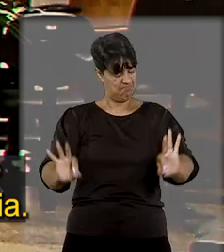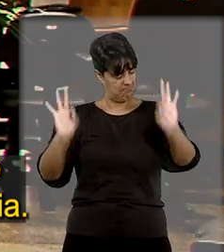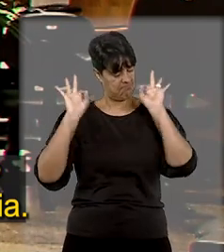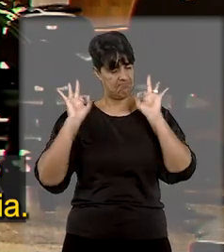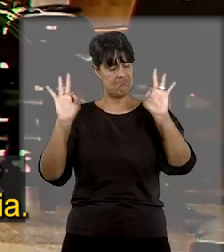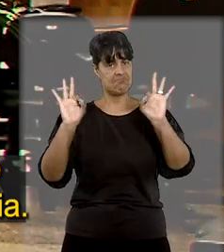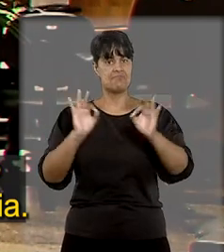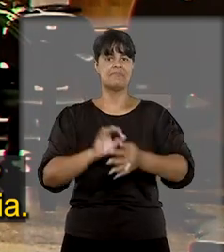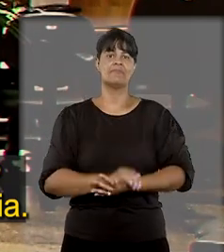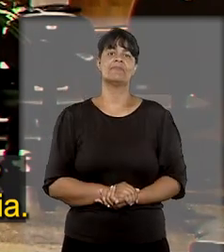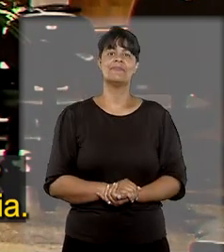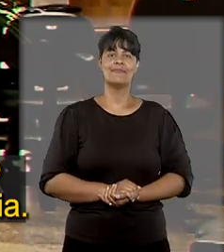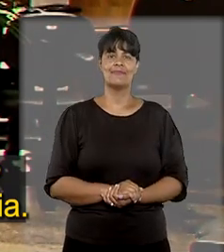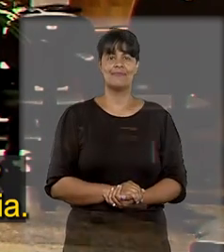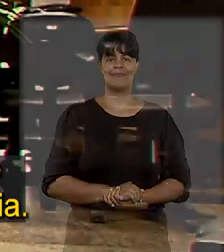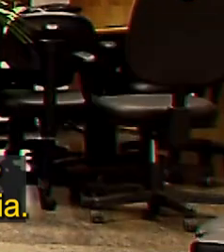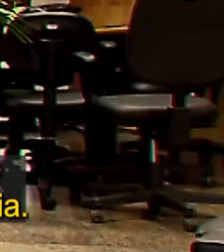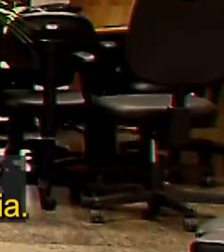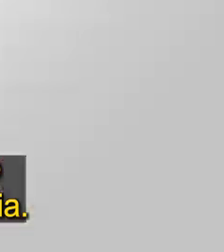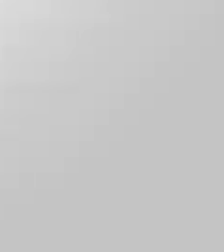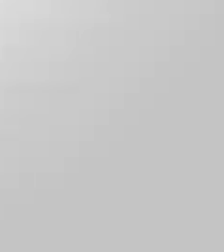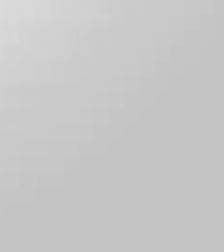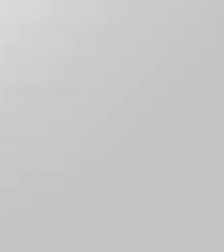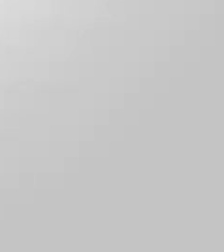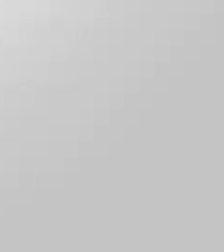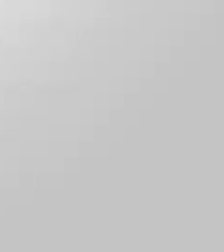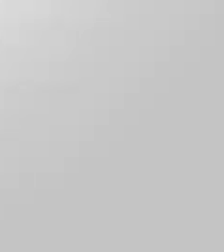esse tribunal que é, de fato, o Tribunal da Cidadania.